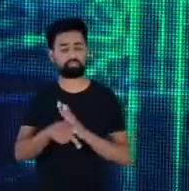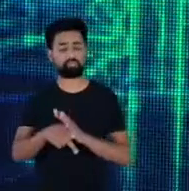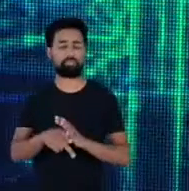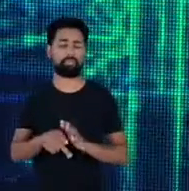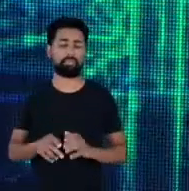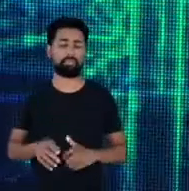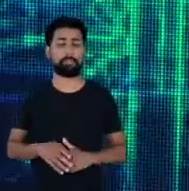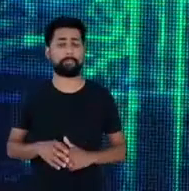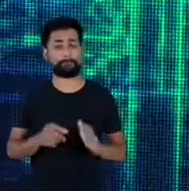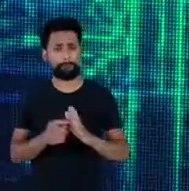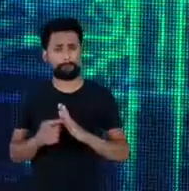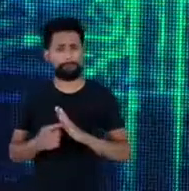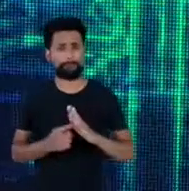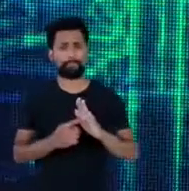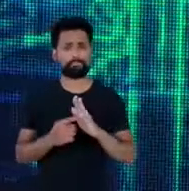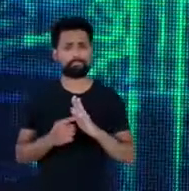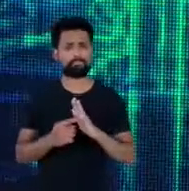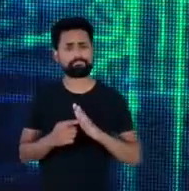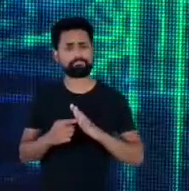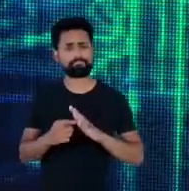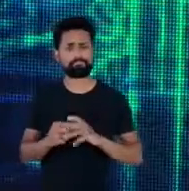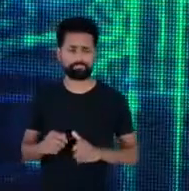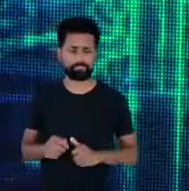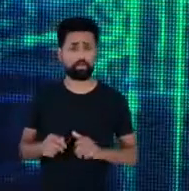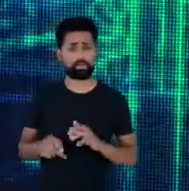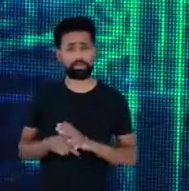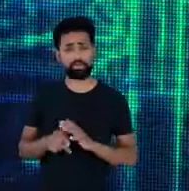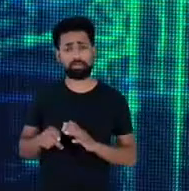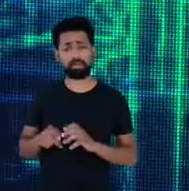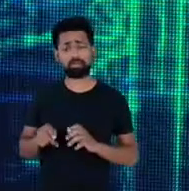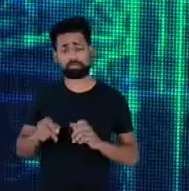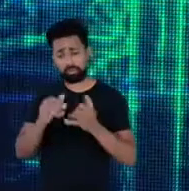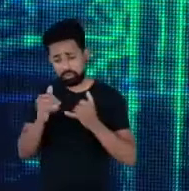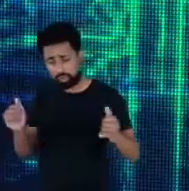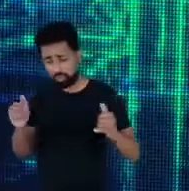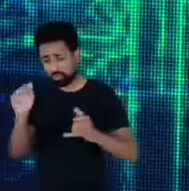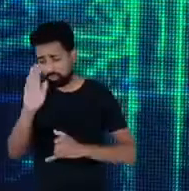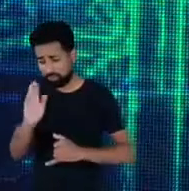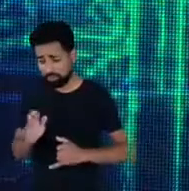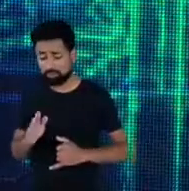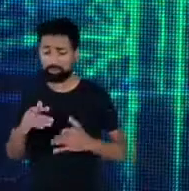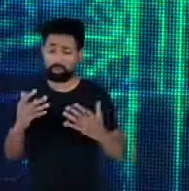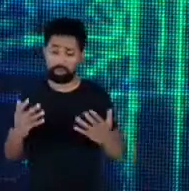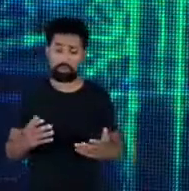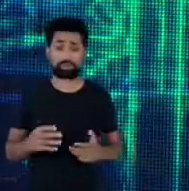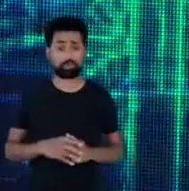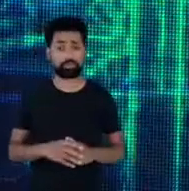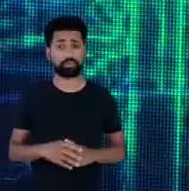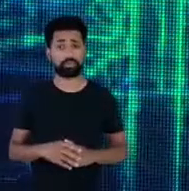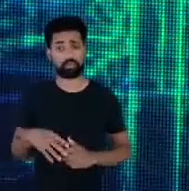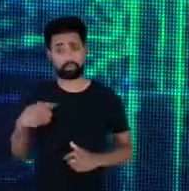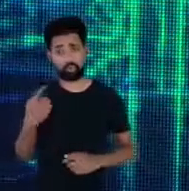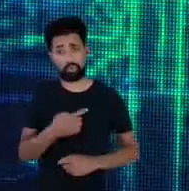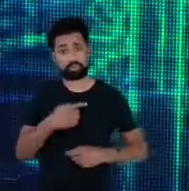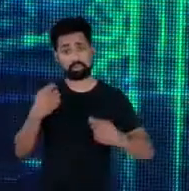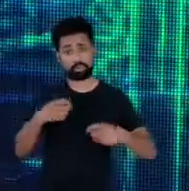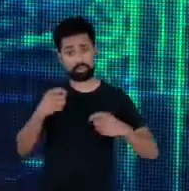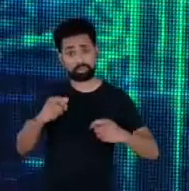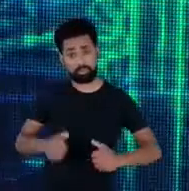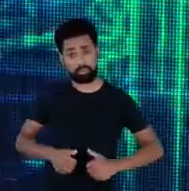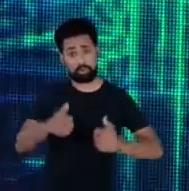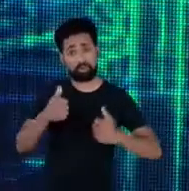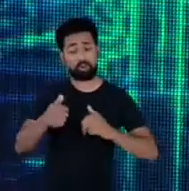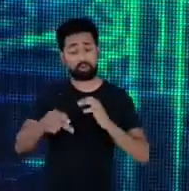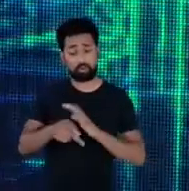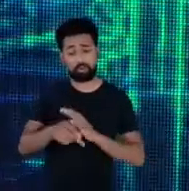considerado distribuído considerado na matriz energética brasileira e para isso a gente tem que aprimorar tanto o programa de